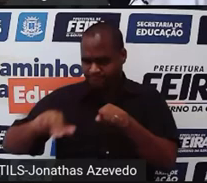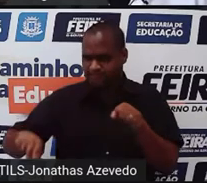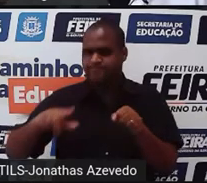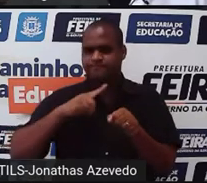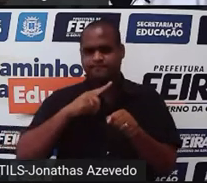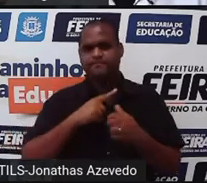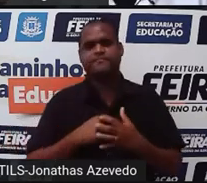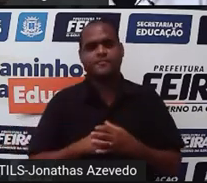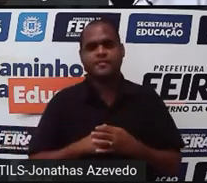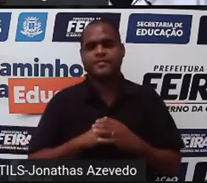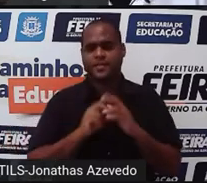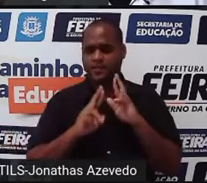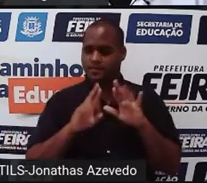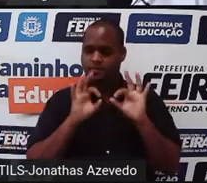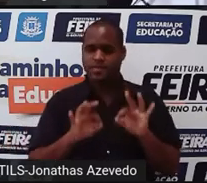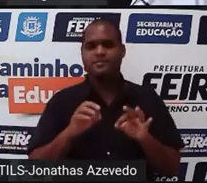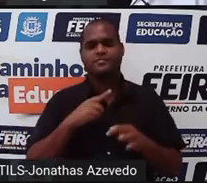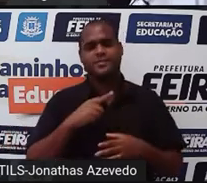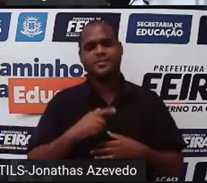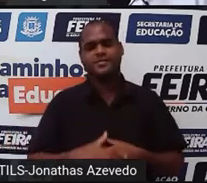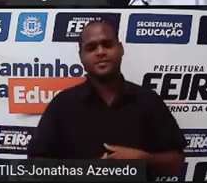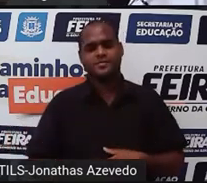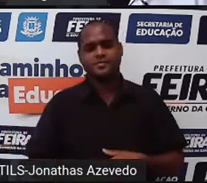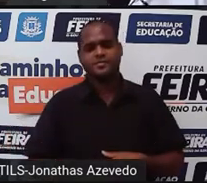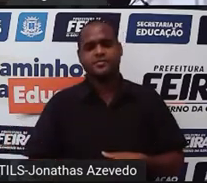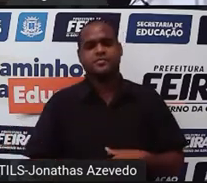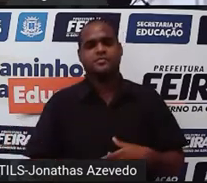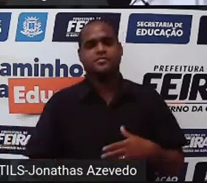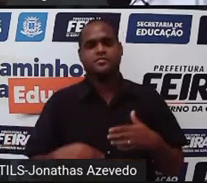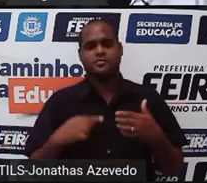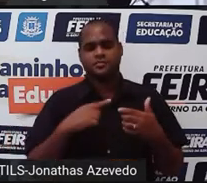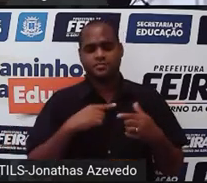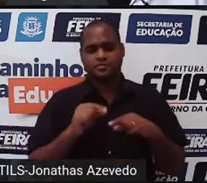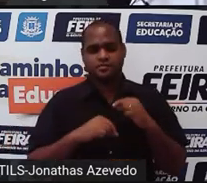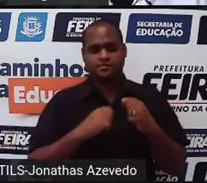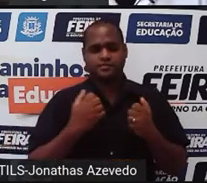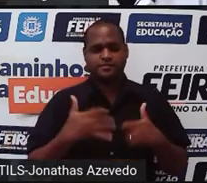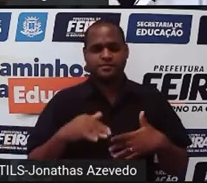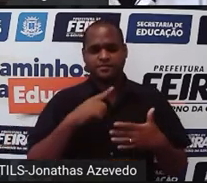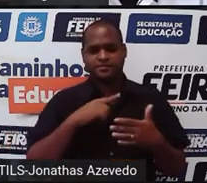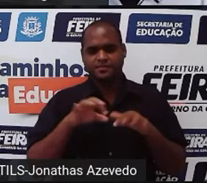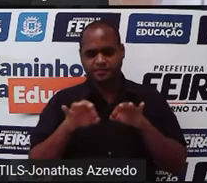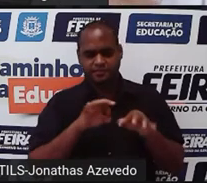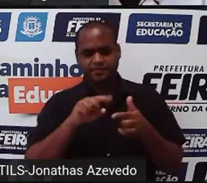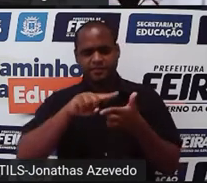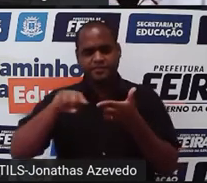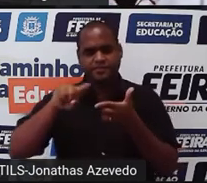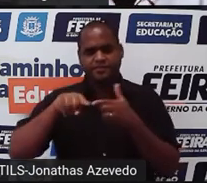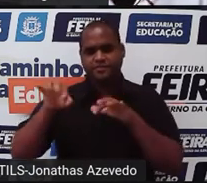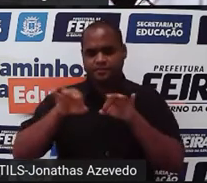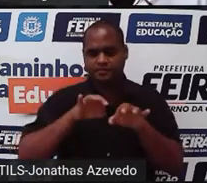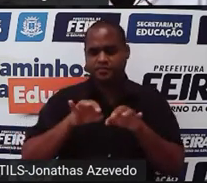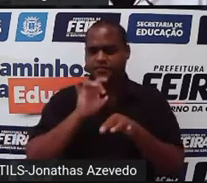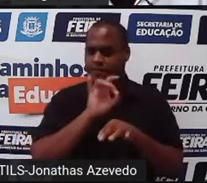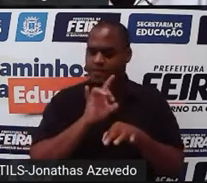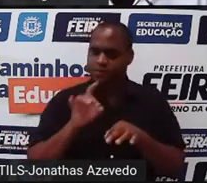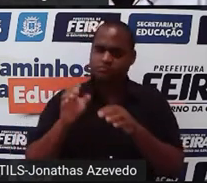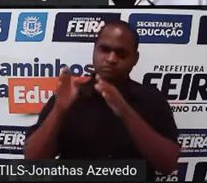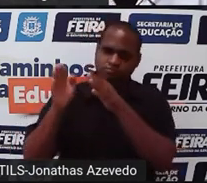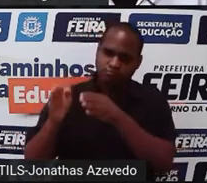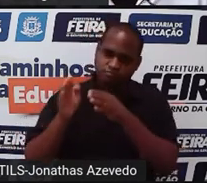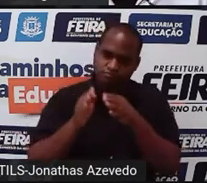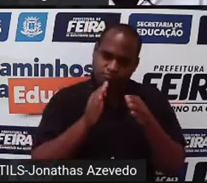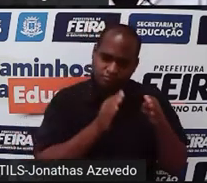de uma, para tentar resolver o problema. O interessante é que você tente resolver por partes. Não tente resolver